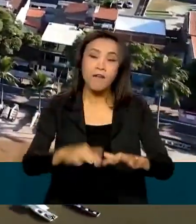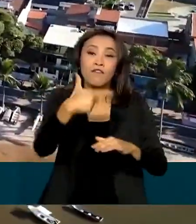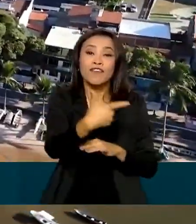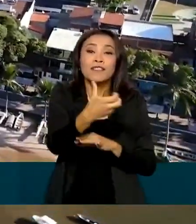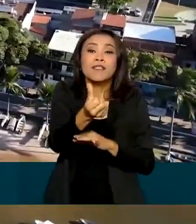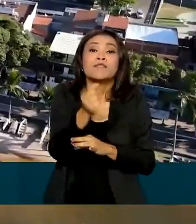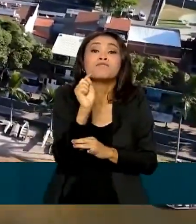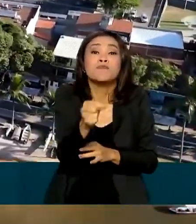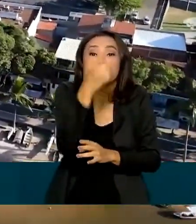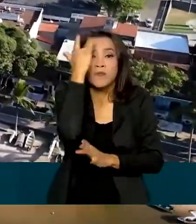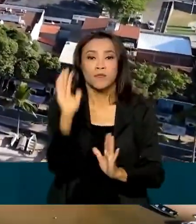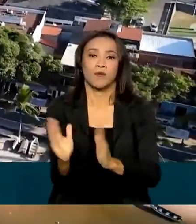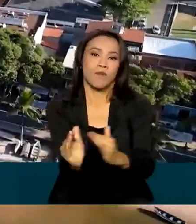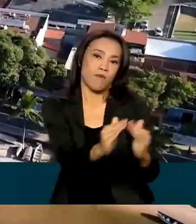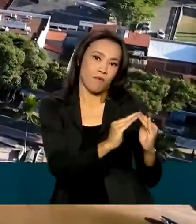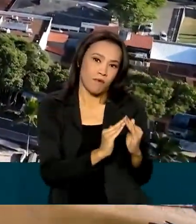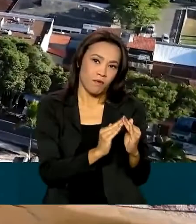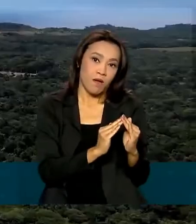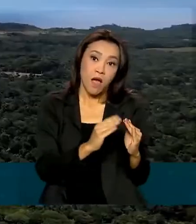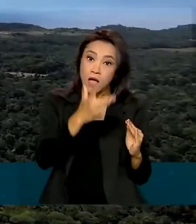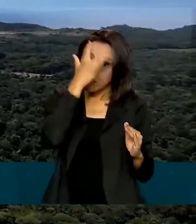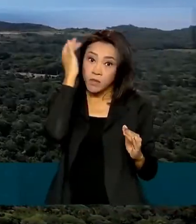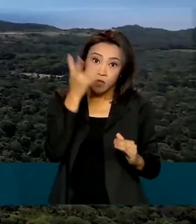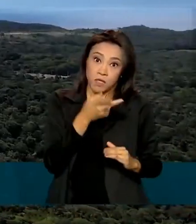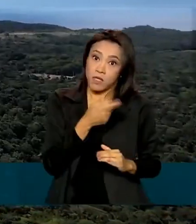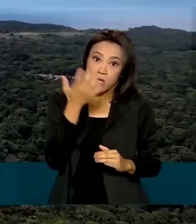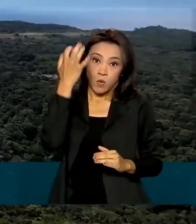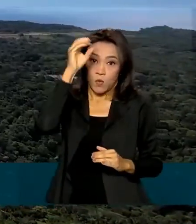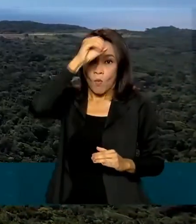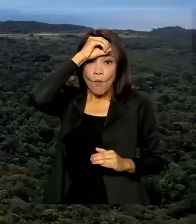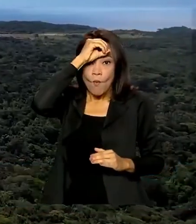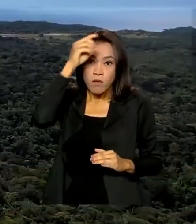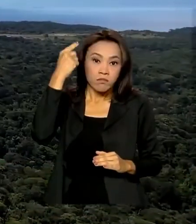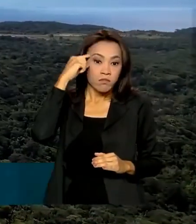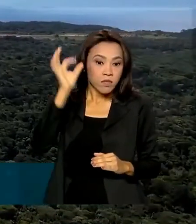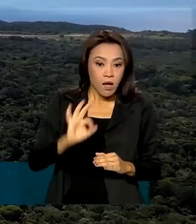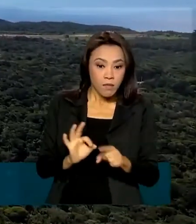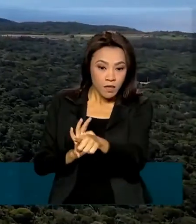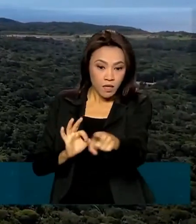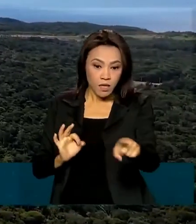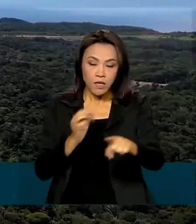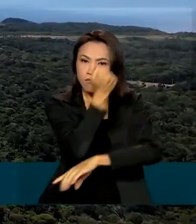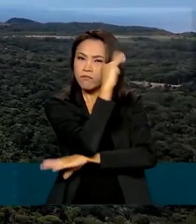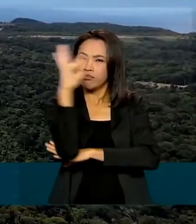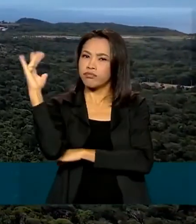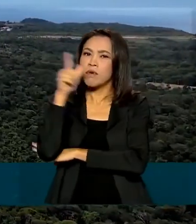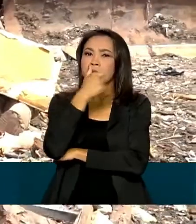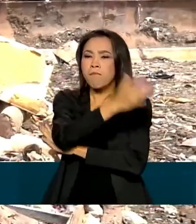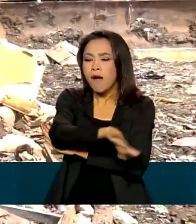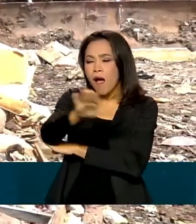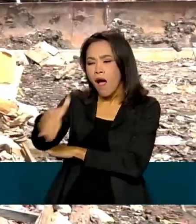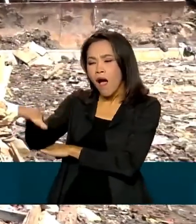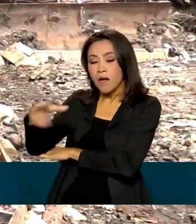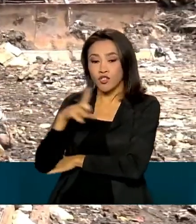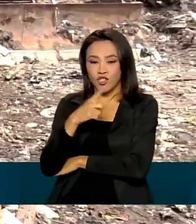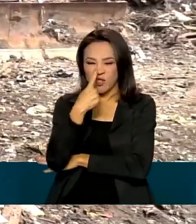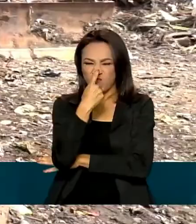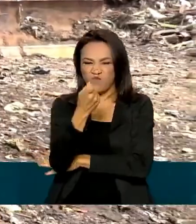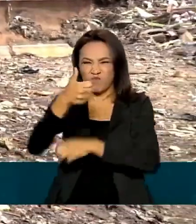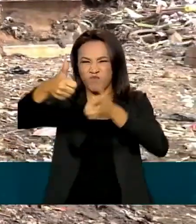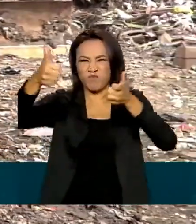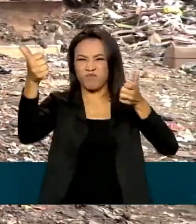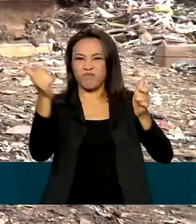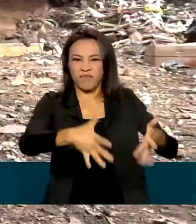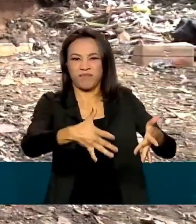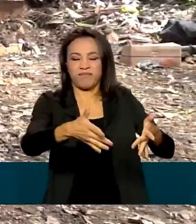habitantes. O que o visitante não sabia é que, além das praias e da Mata Atlântica, Itacaré ainda possuía um lixão a céu